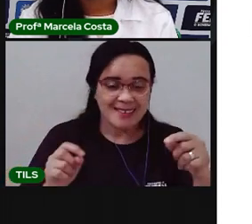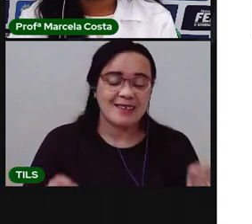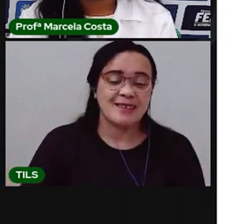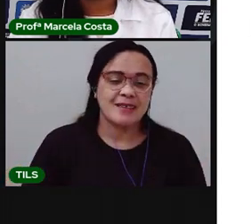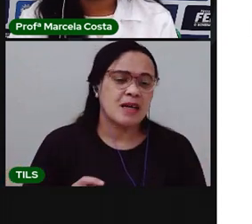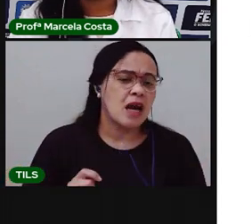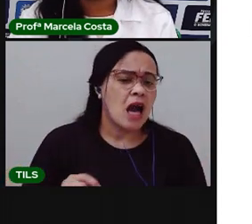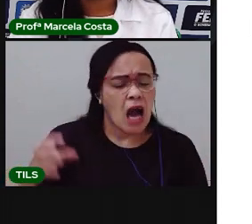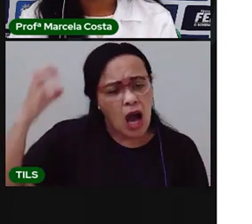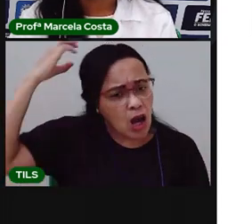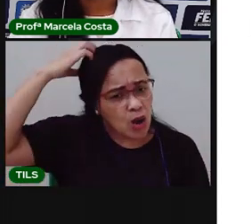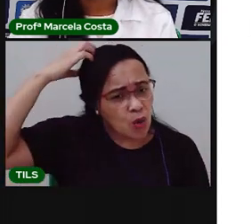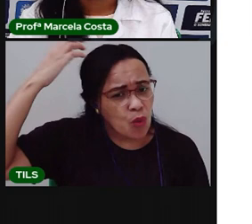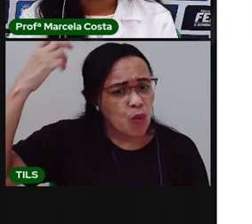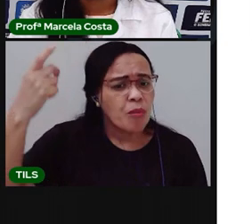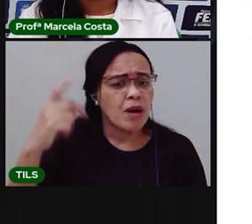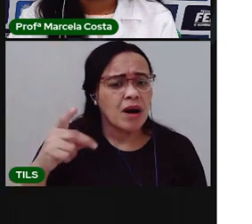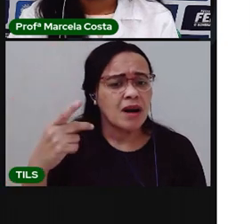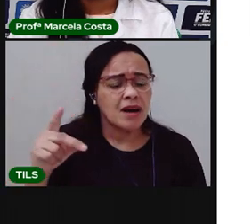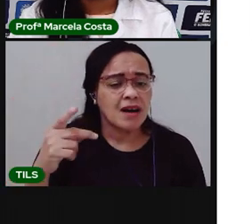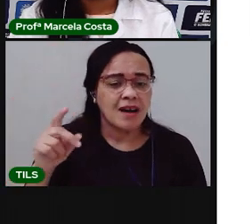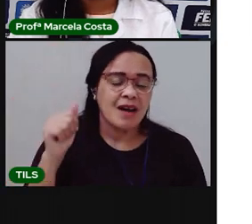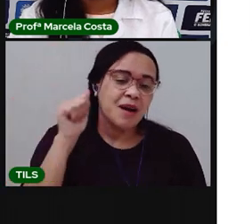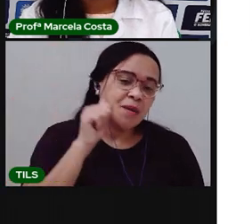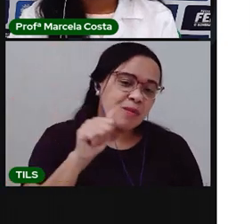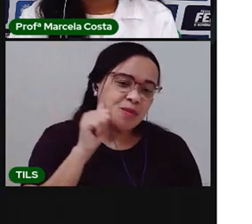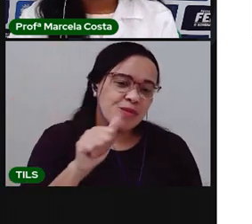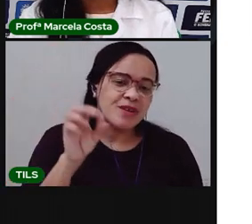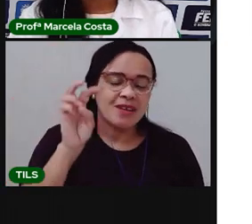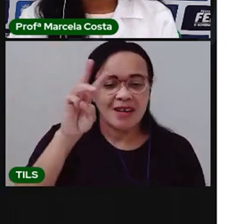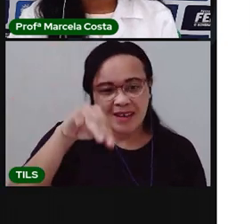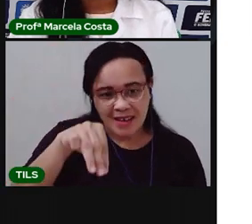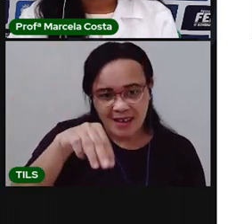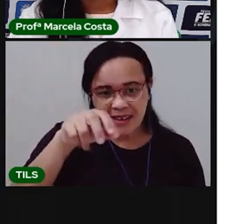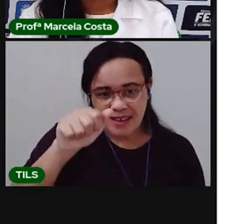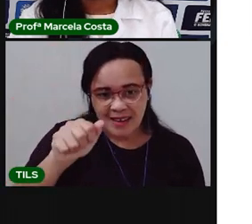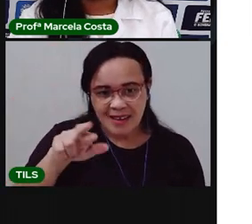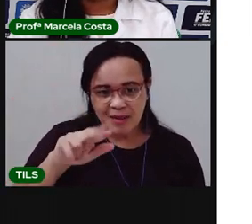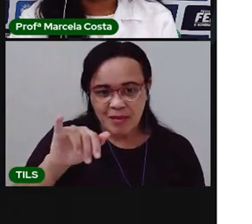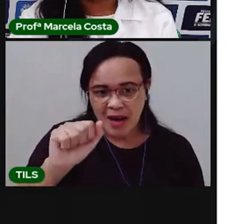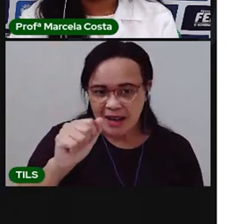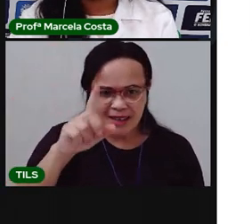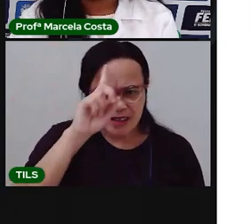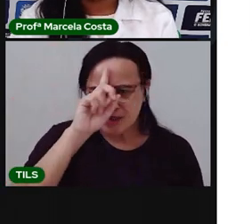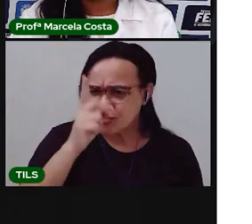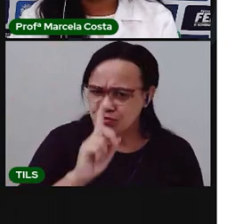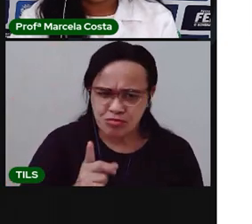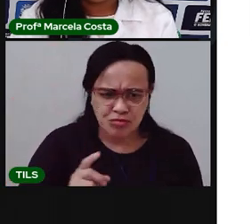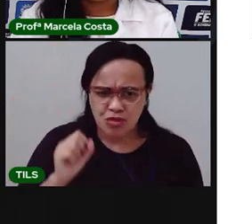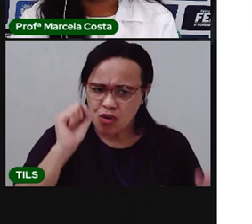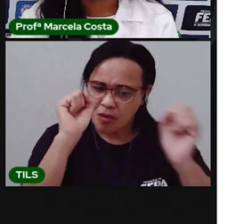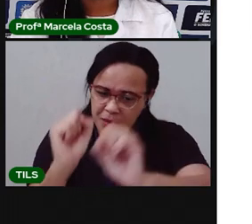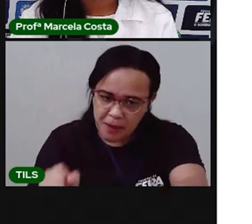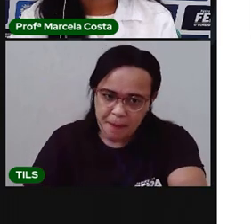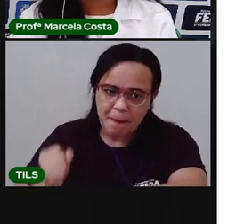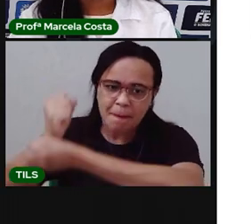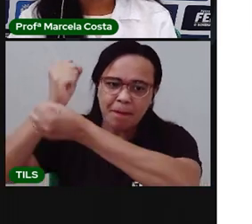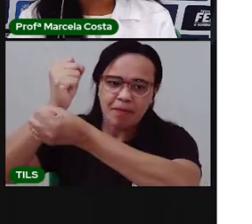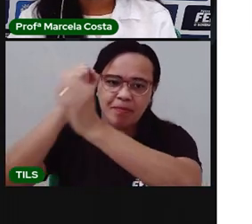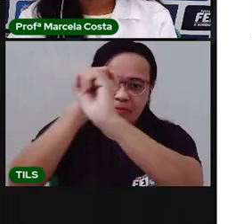Maria que não soube rimar.